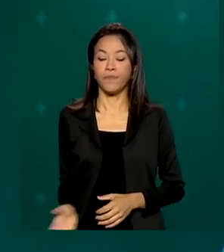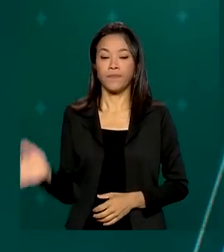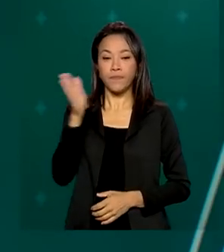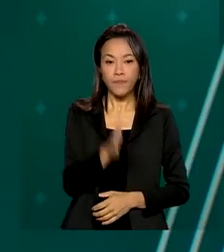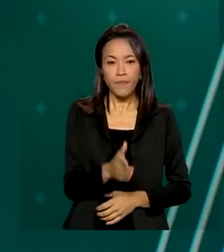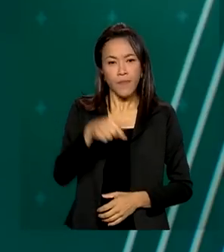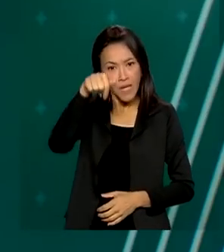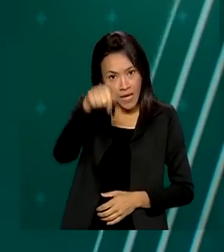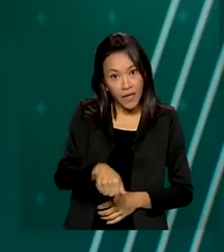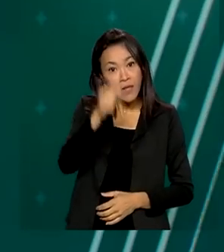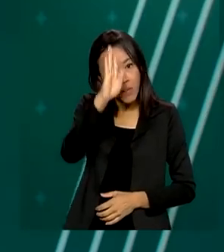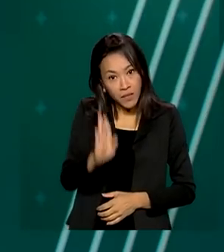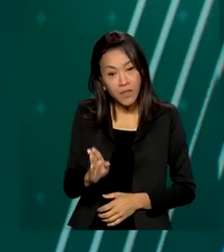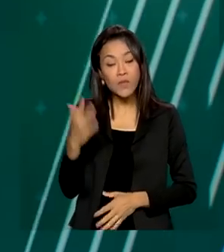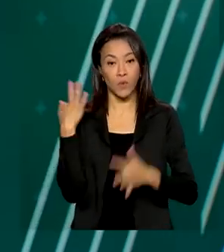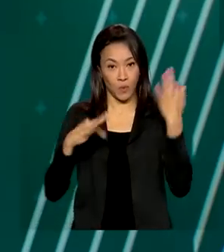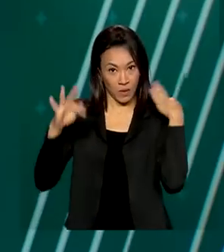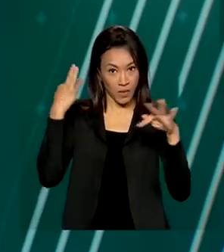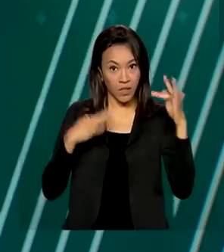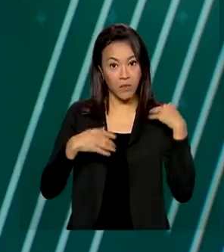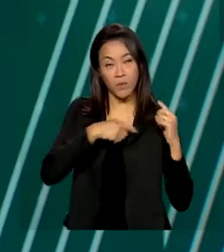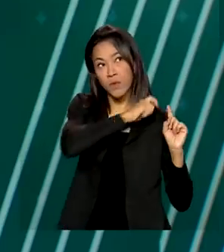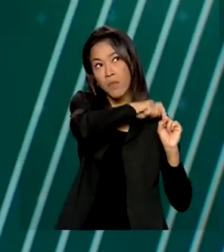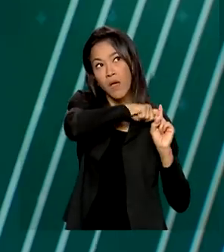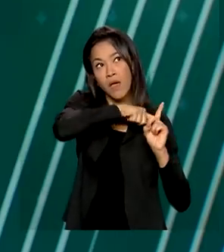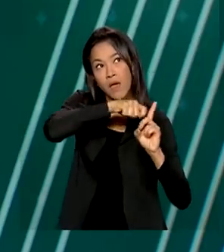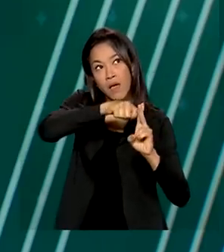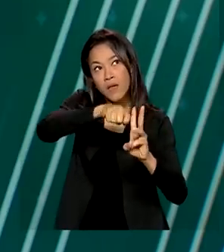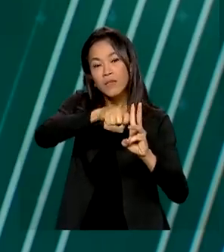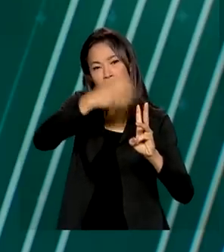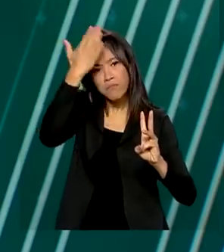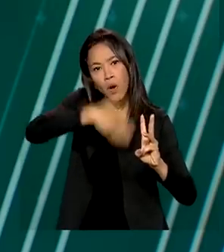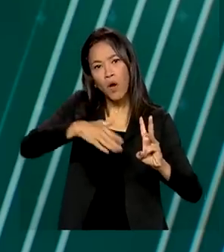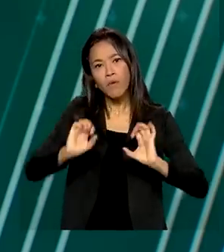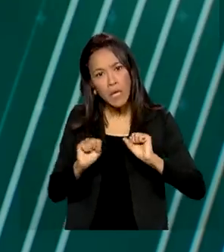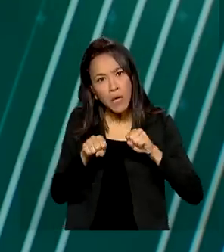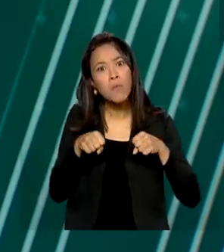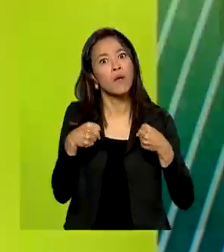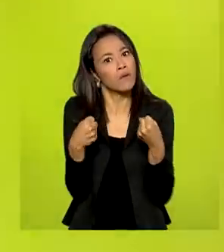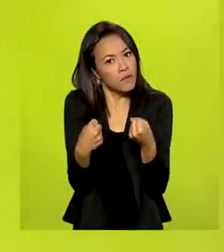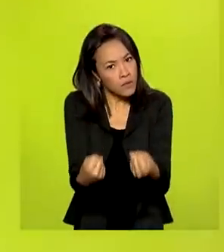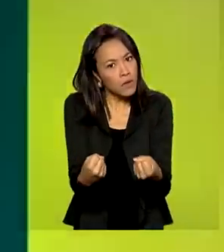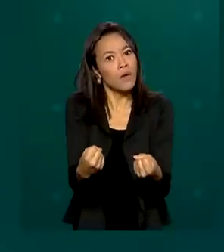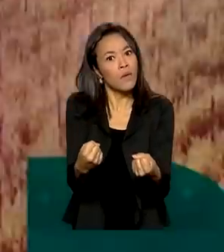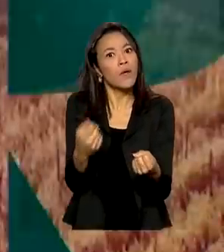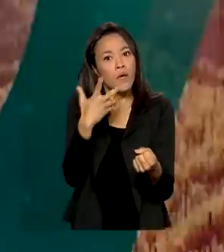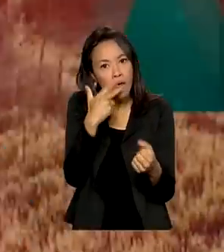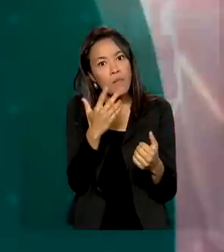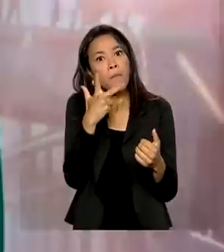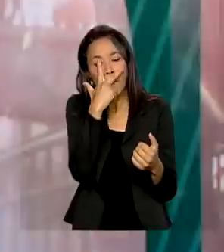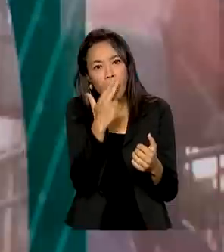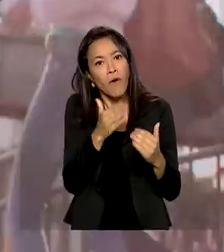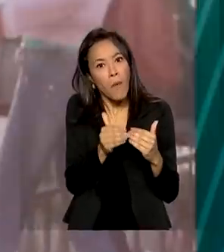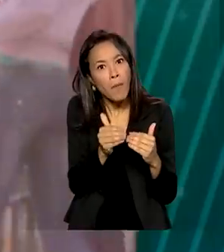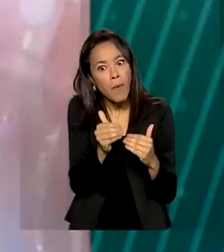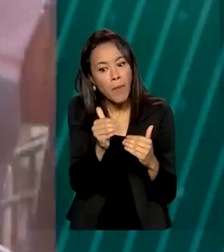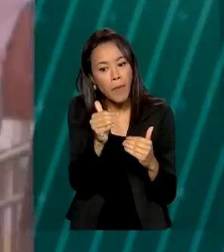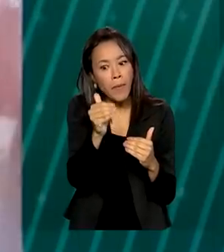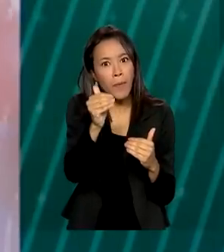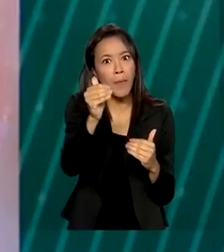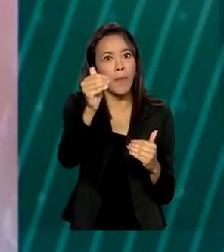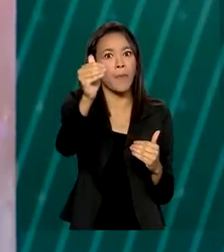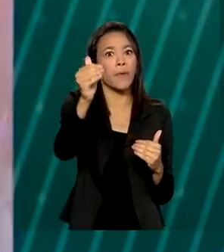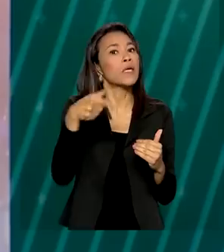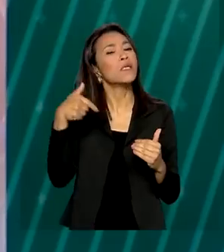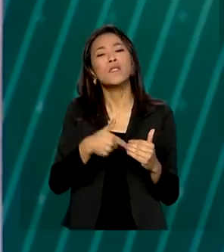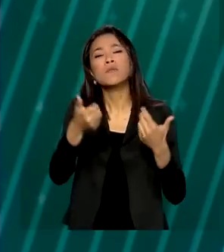turismo aqui dentro do país nos últimos meses revela a recuperação do setor e reforça as projeções de crescimento para este ano. Uma das